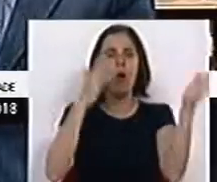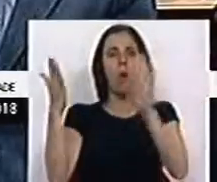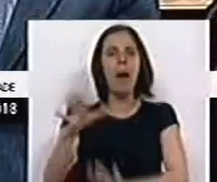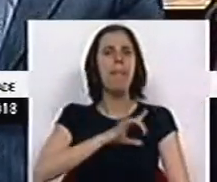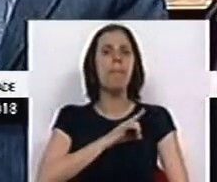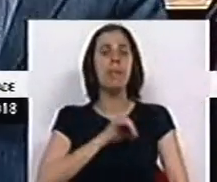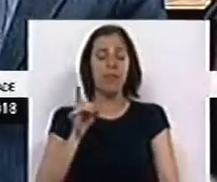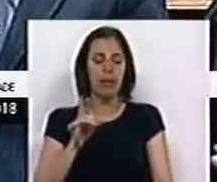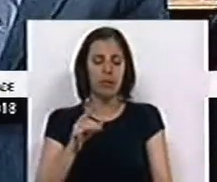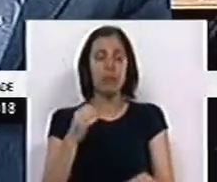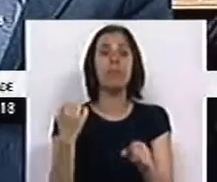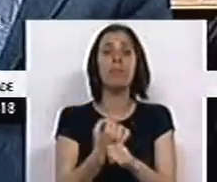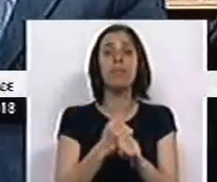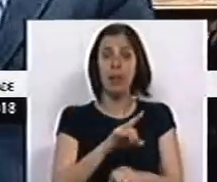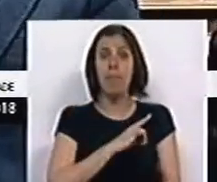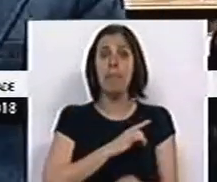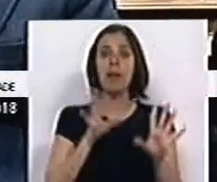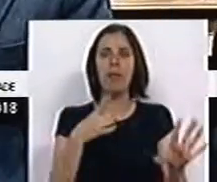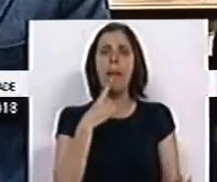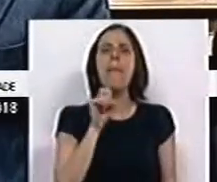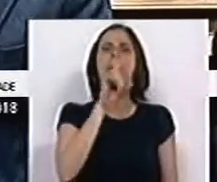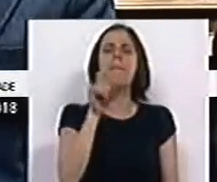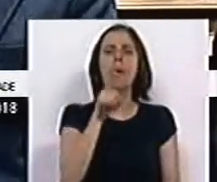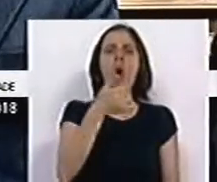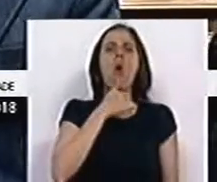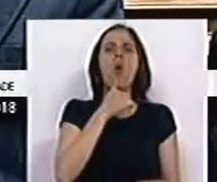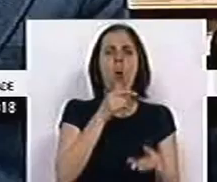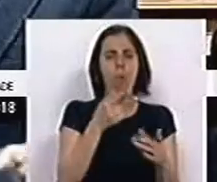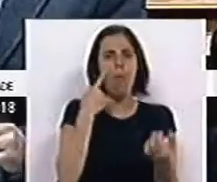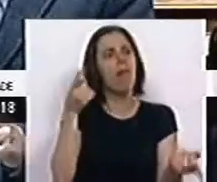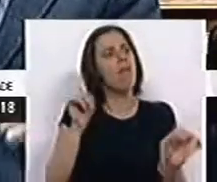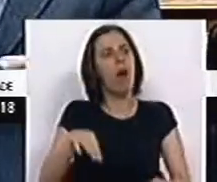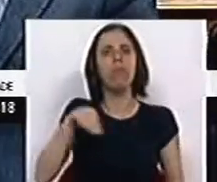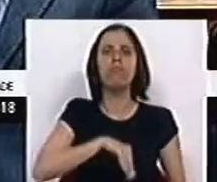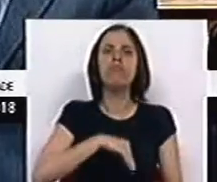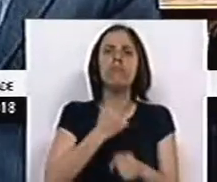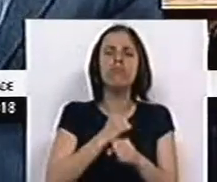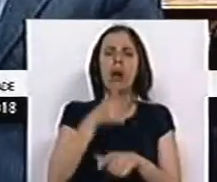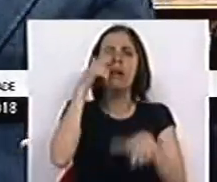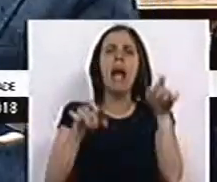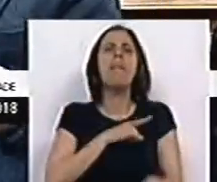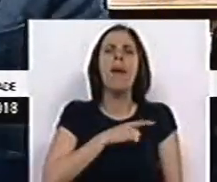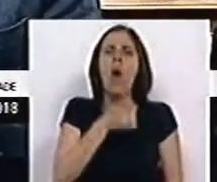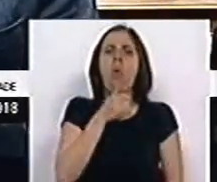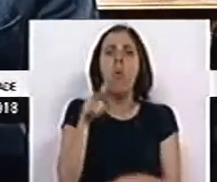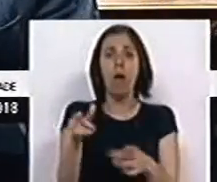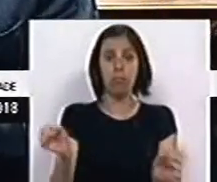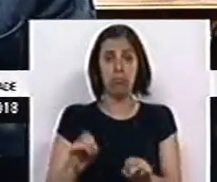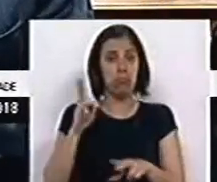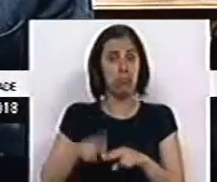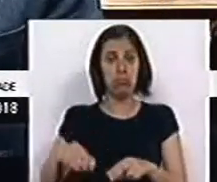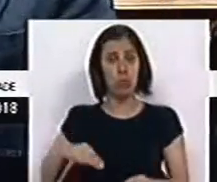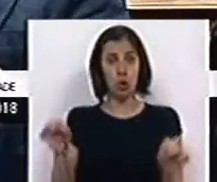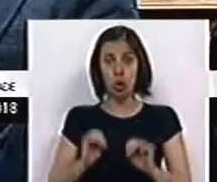do privado, para os trabalhadores do privado e perguntar como é que repõe os rendimentos dos trabalhadores do privado. Eles não tinham nenhum